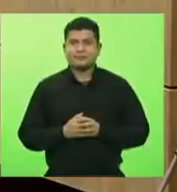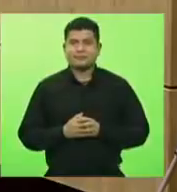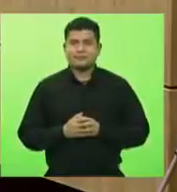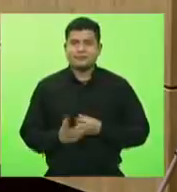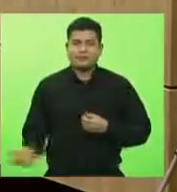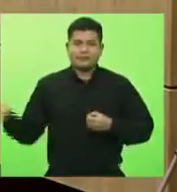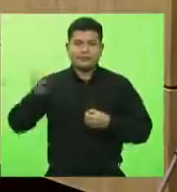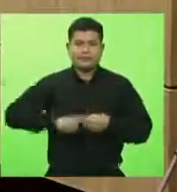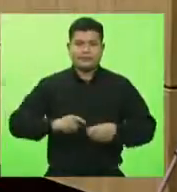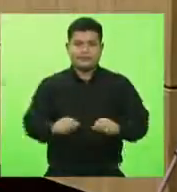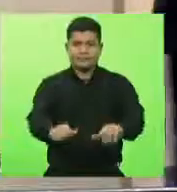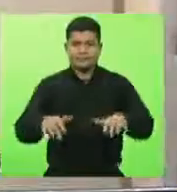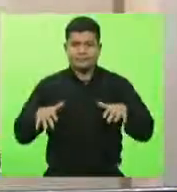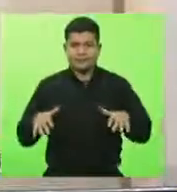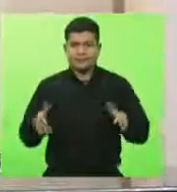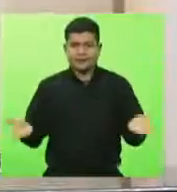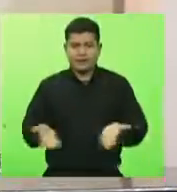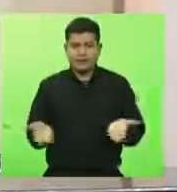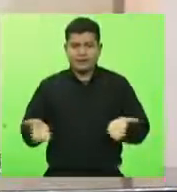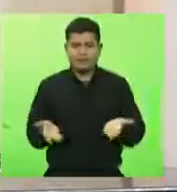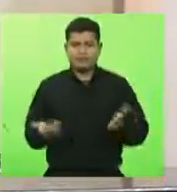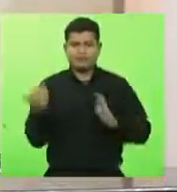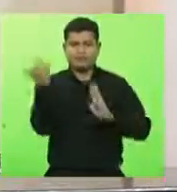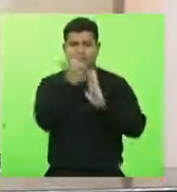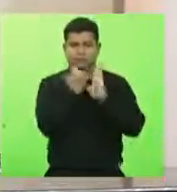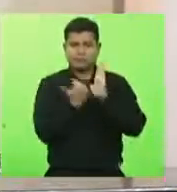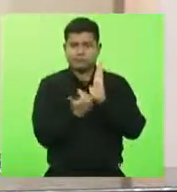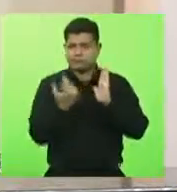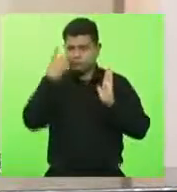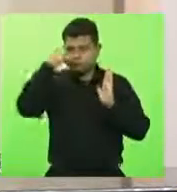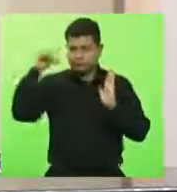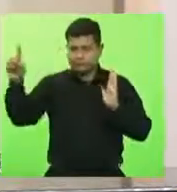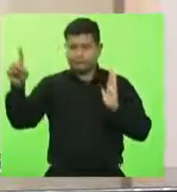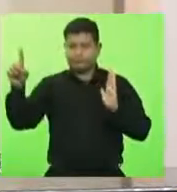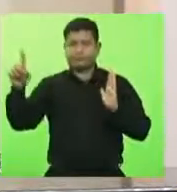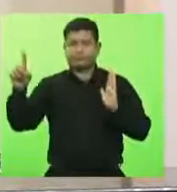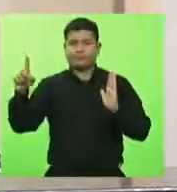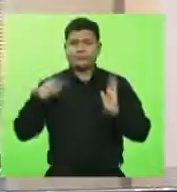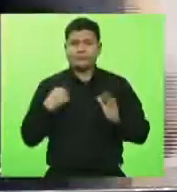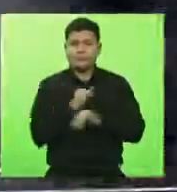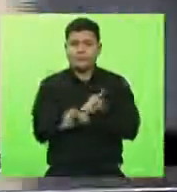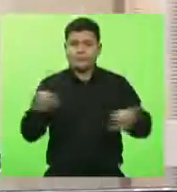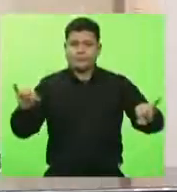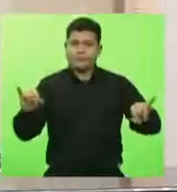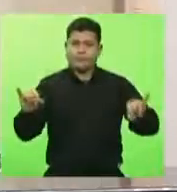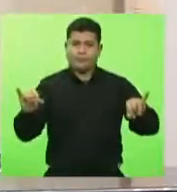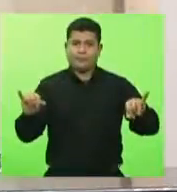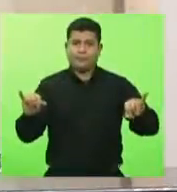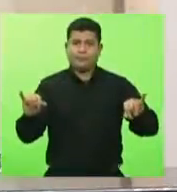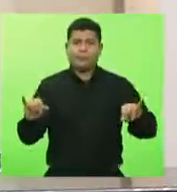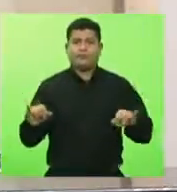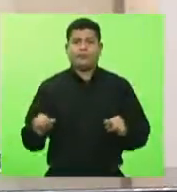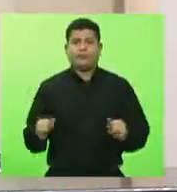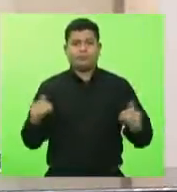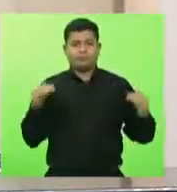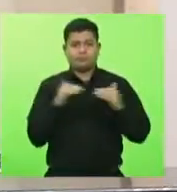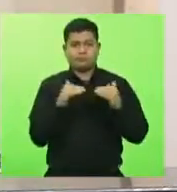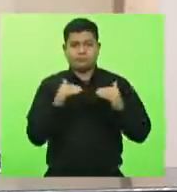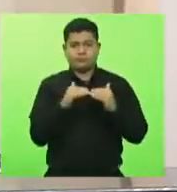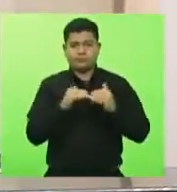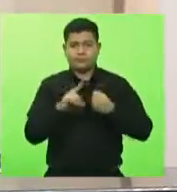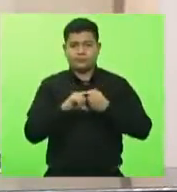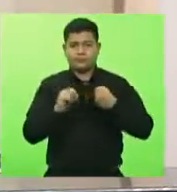Reaberta a sessão, passamos a ordem do dia, comunicado, de acordo com o que dispõe os